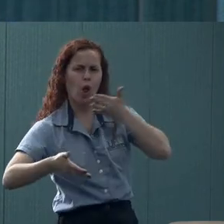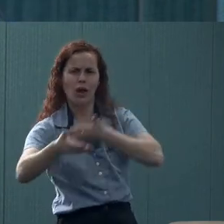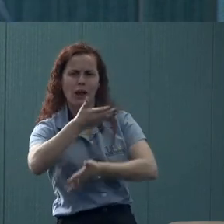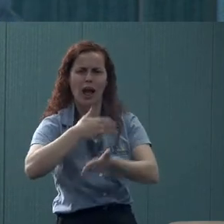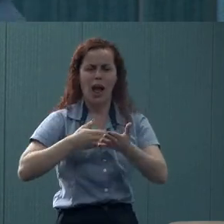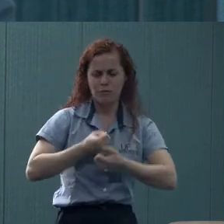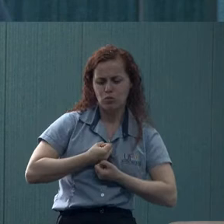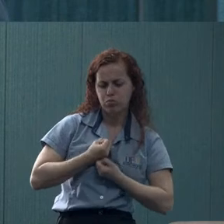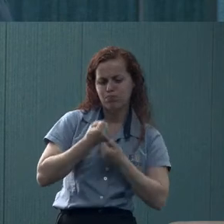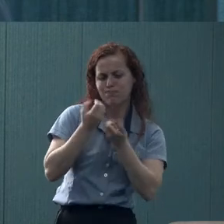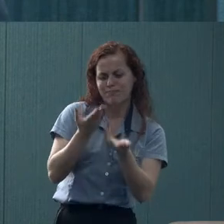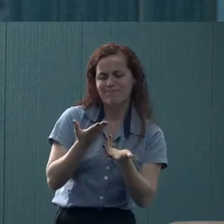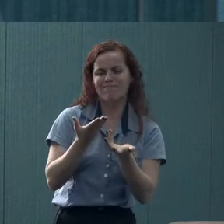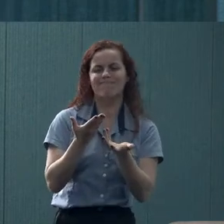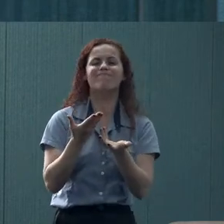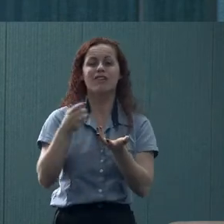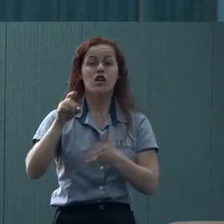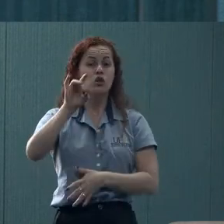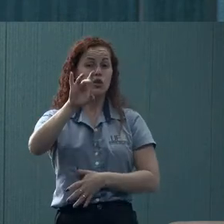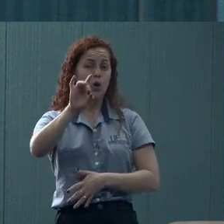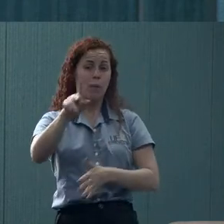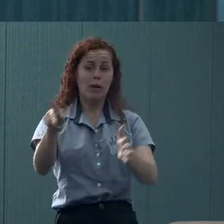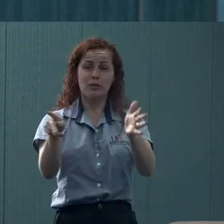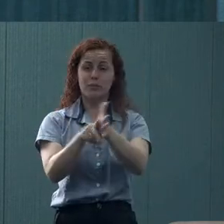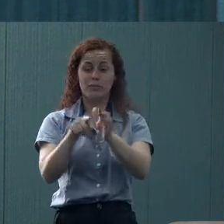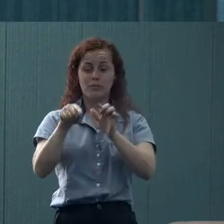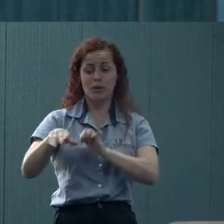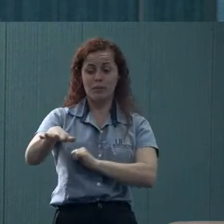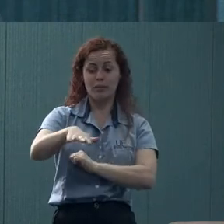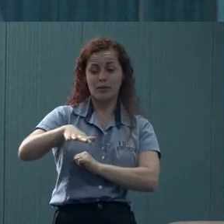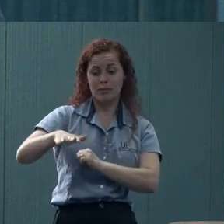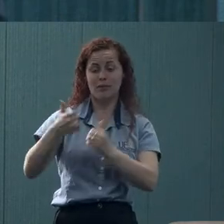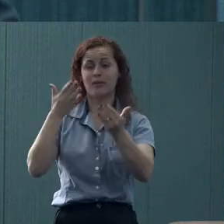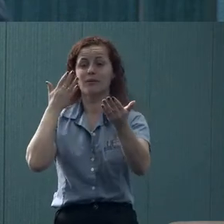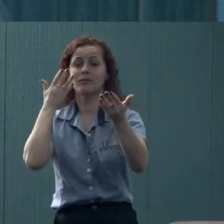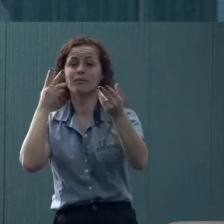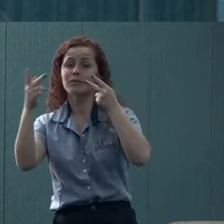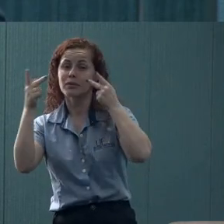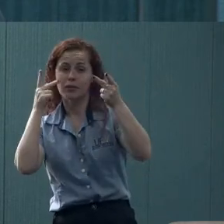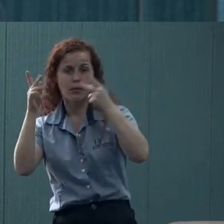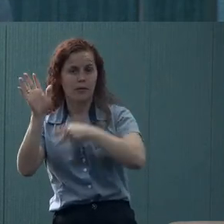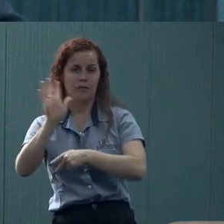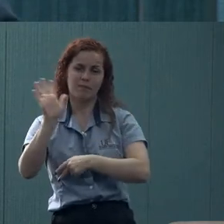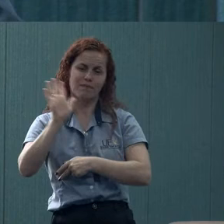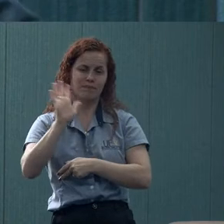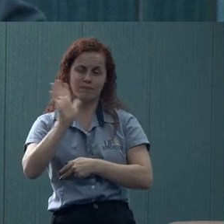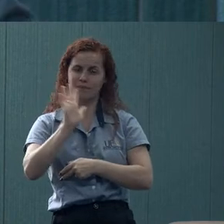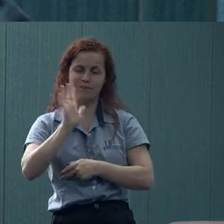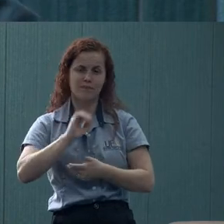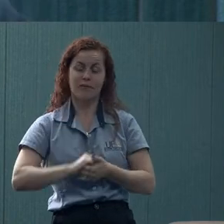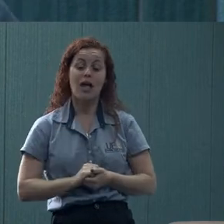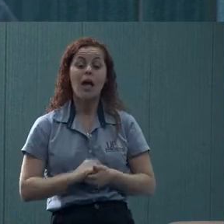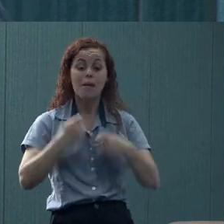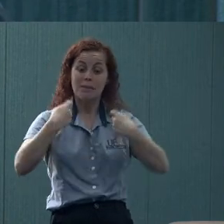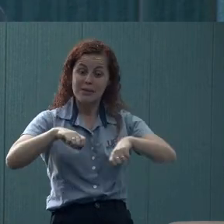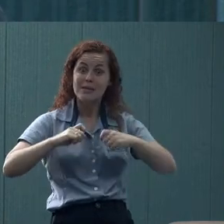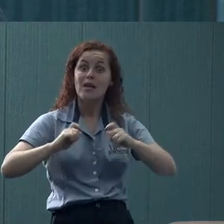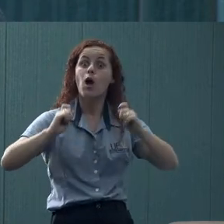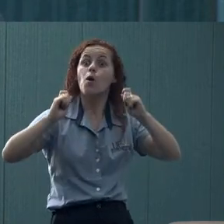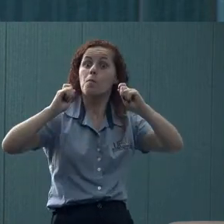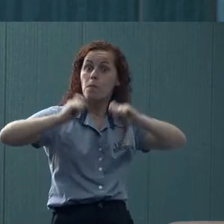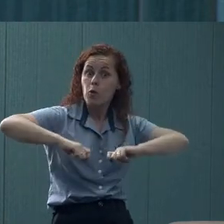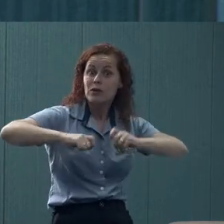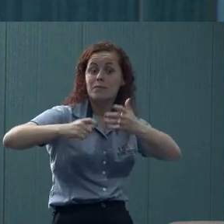desabafar, que não passe somente pelo espaço do psicólogo. Tem que ter outras possibilidades da pessoa